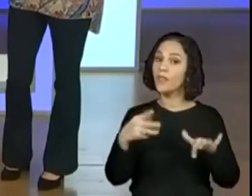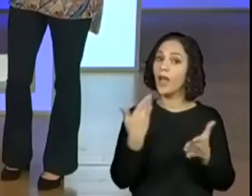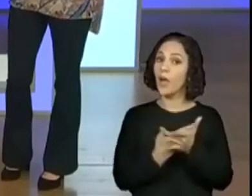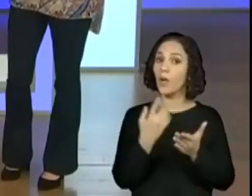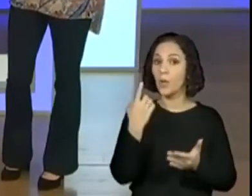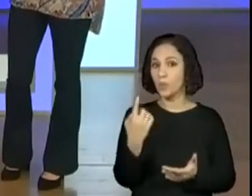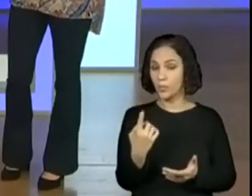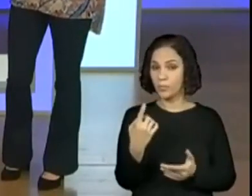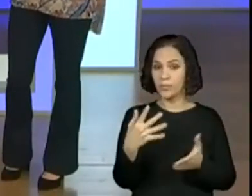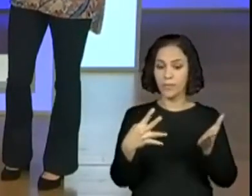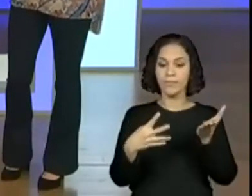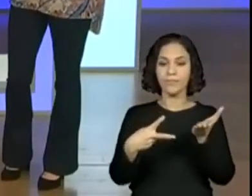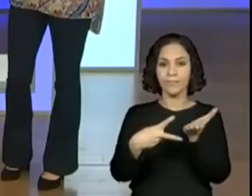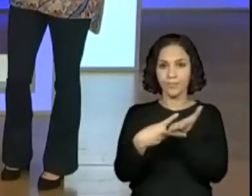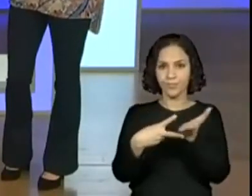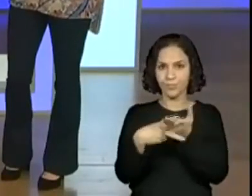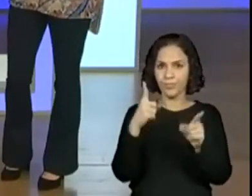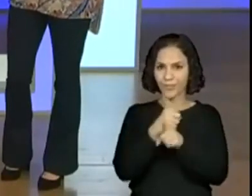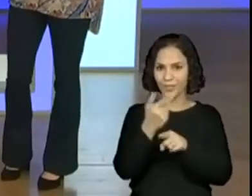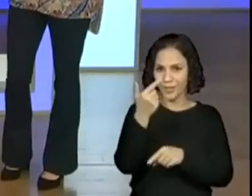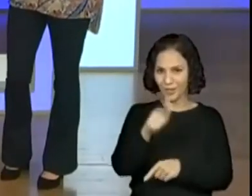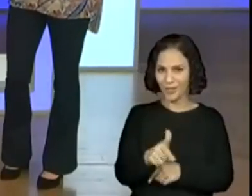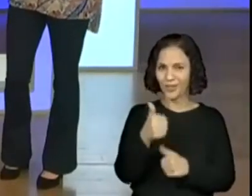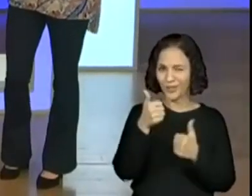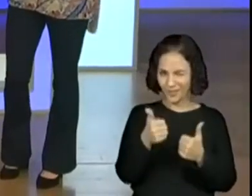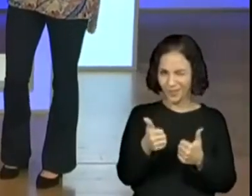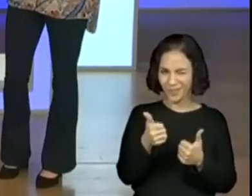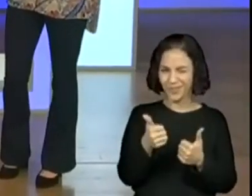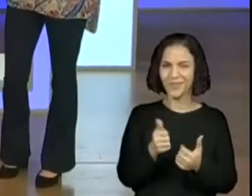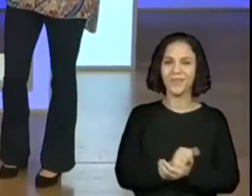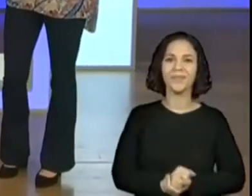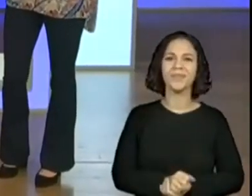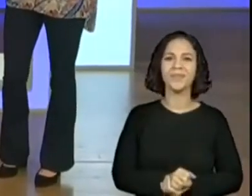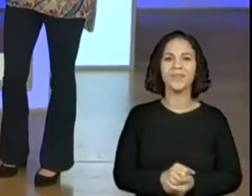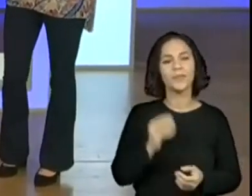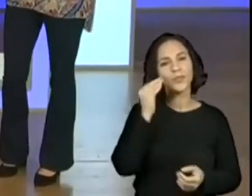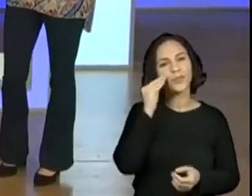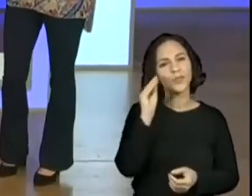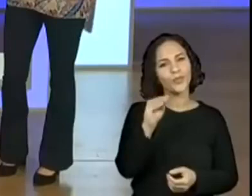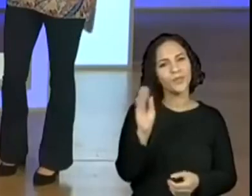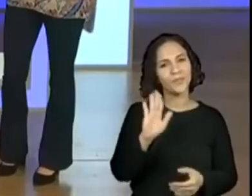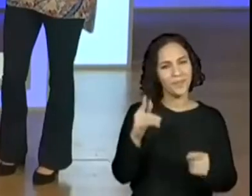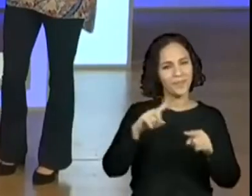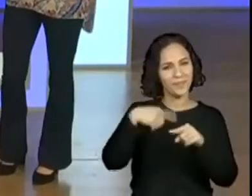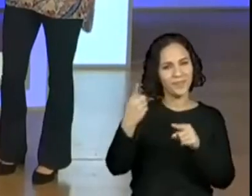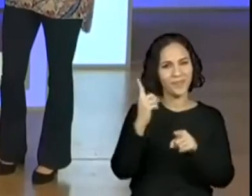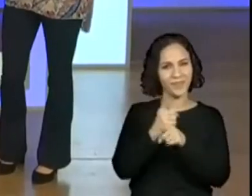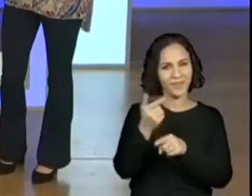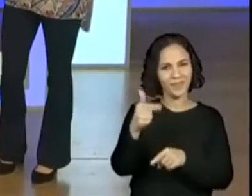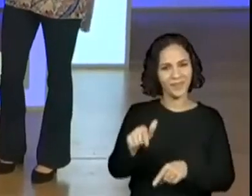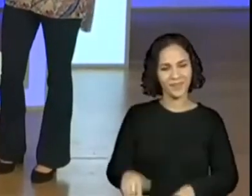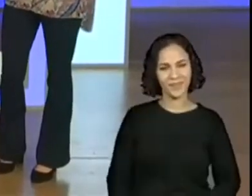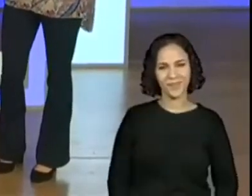fim da primeira aula, mas já já nos encontramos, tá bom, pessoal? Daqui a pouquinho a gente está aqui de volta. Beijão. Até daqui a pouquinho.